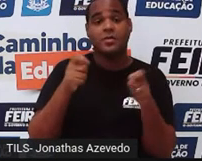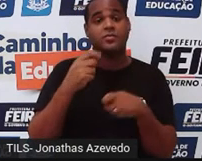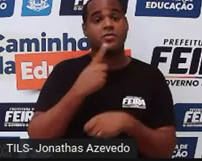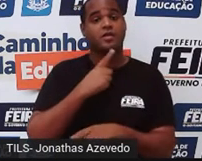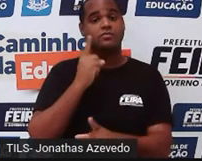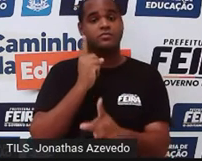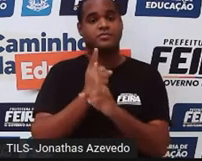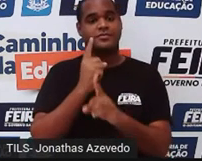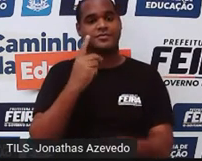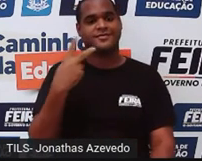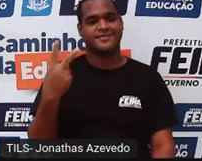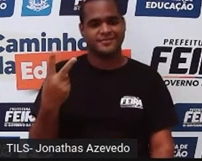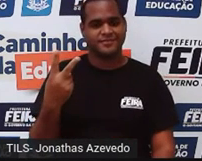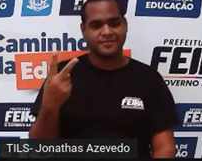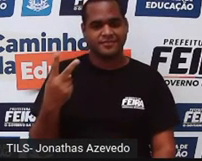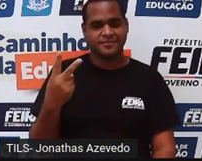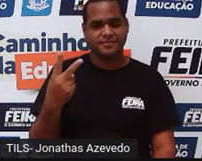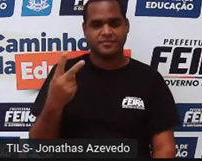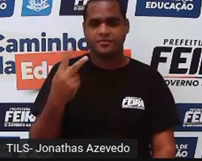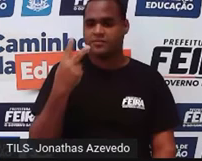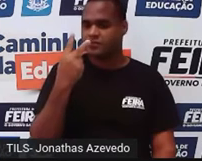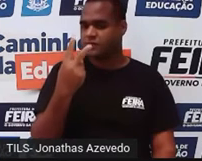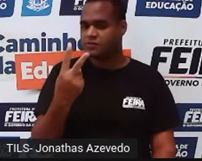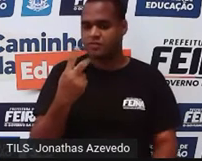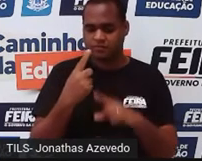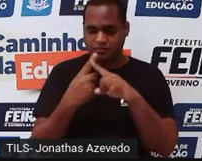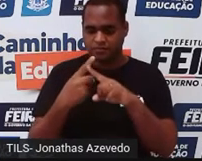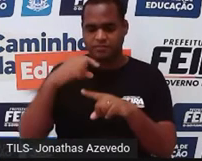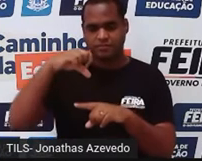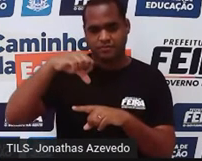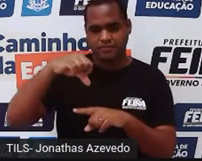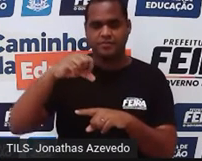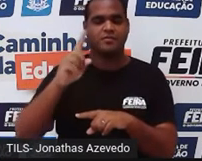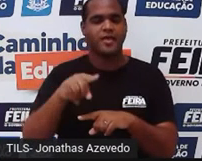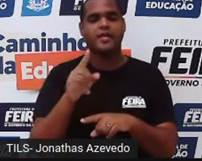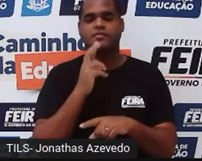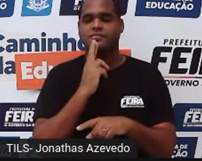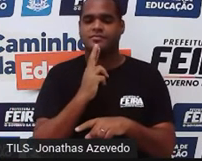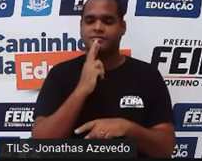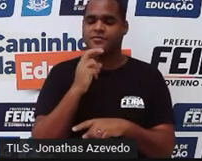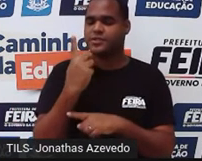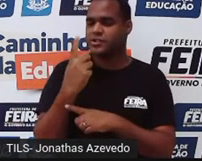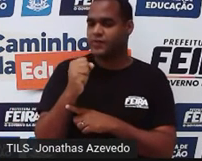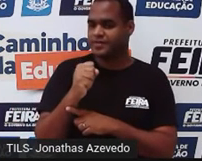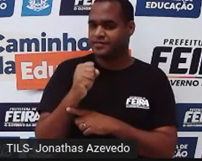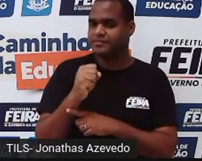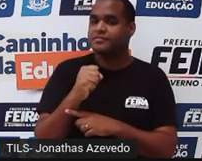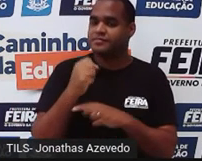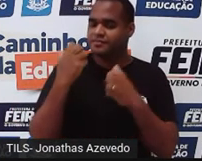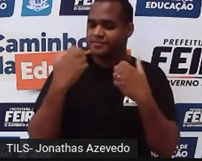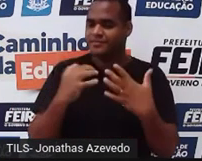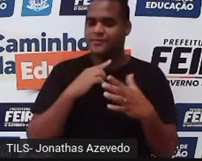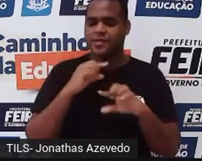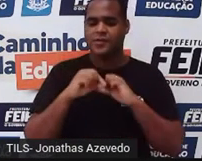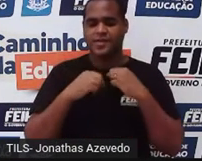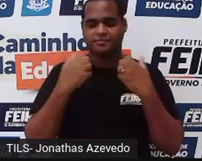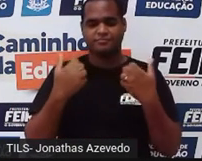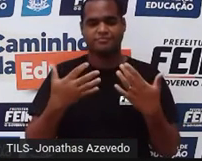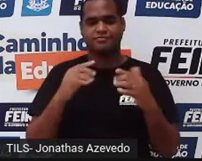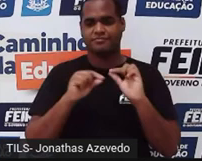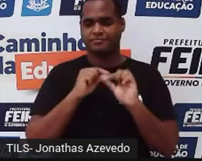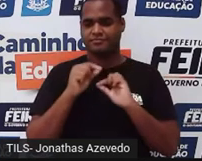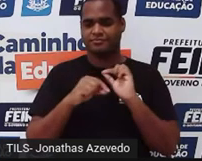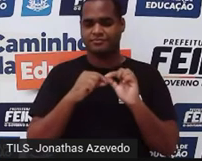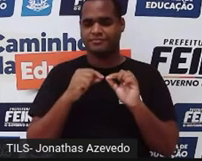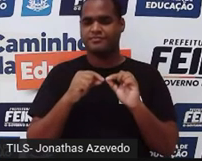2. Por quê? Porque 2 vezes 9 dá 18. Aí a gente faz o que agora? A